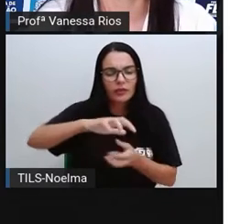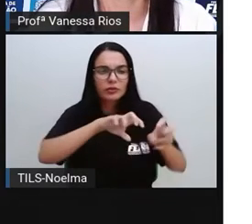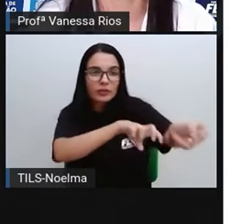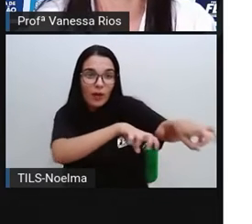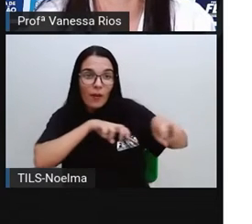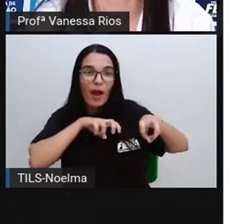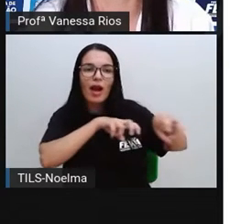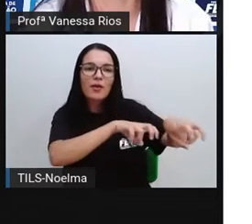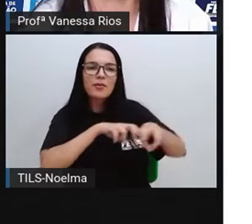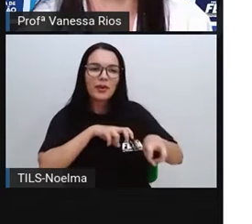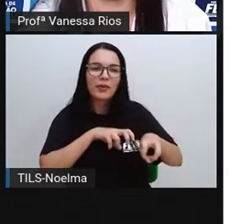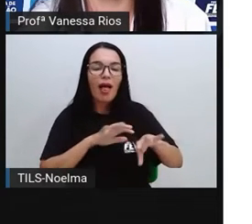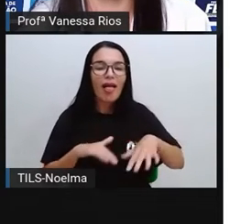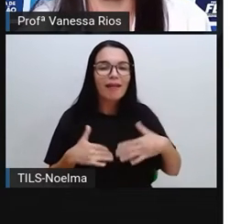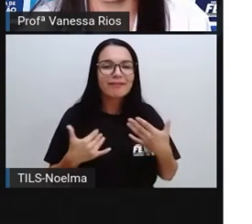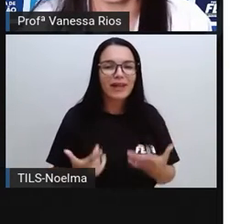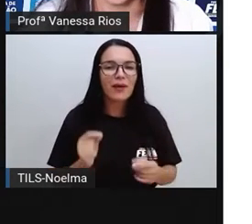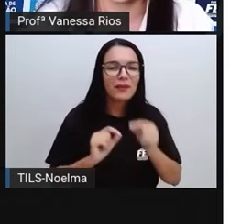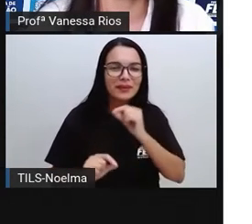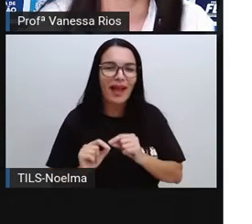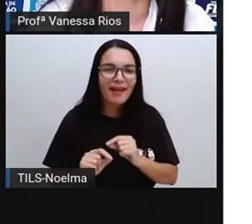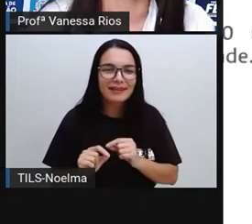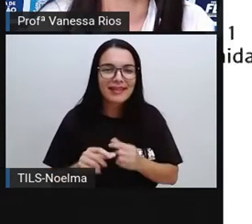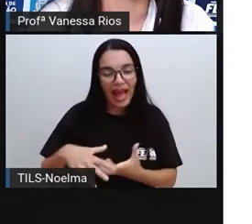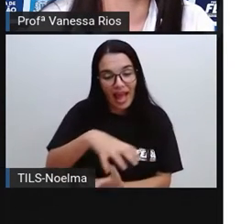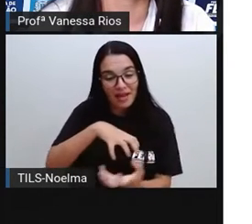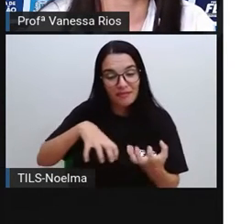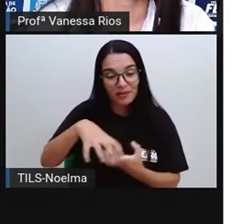justamente o início da agricultura.